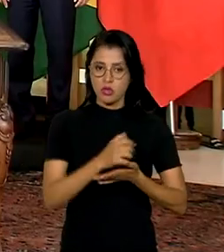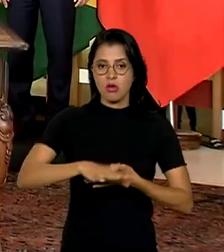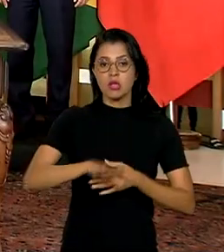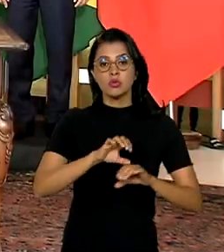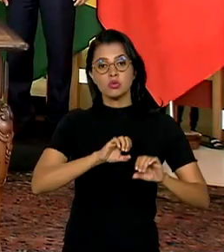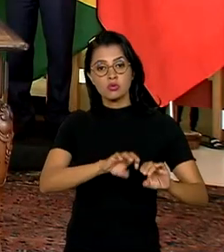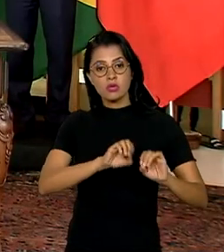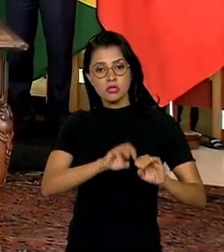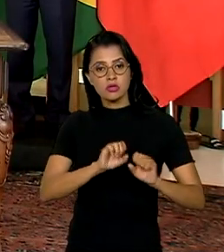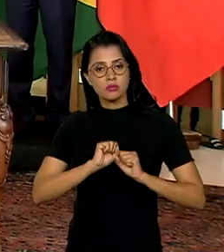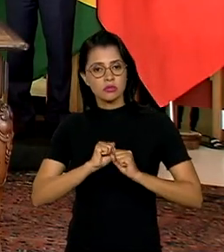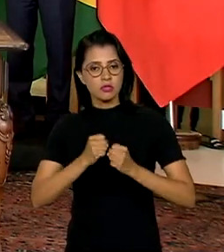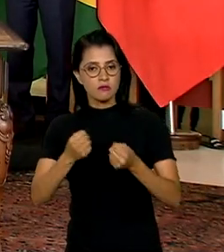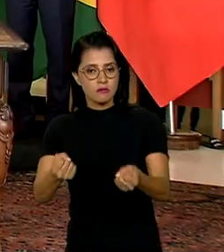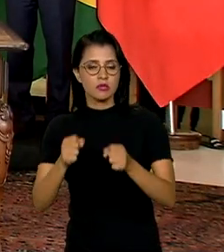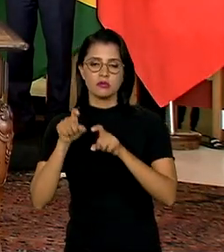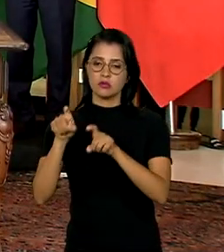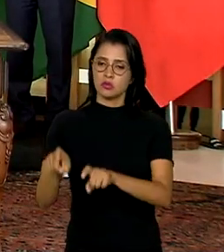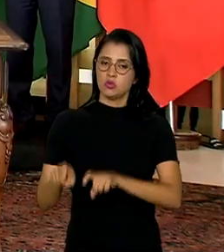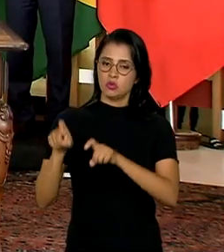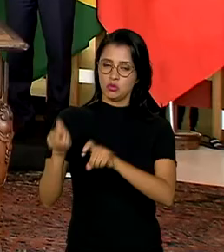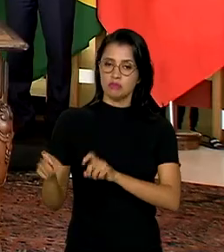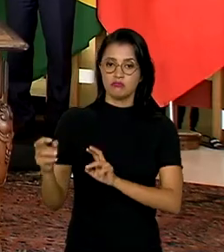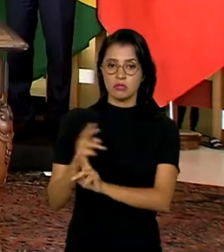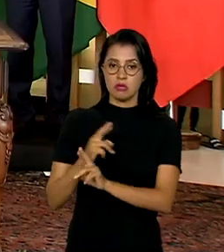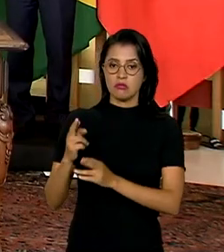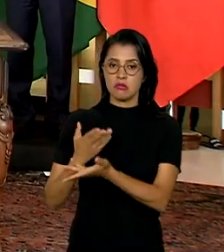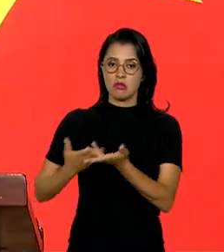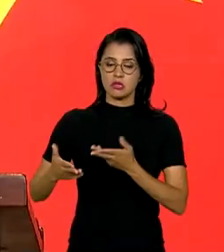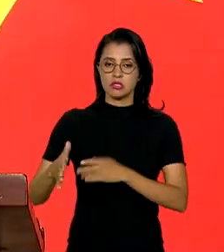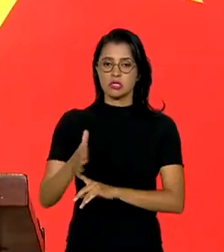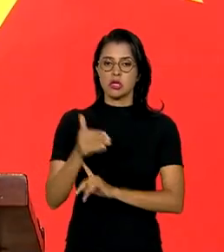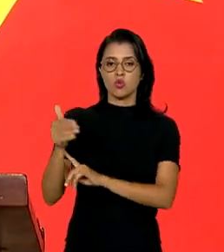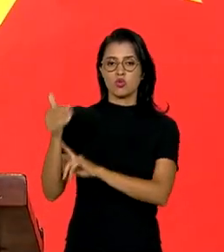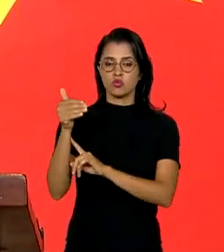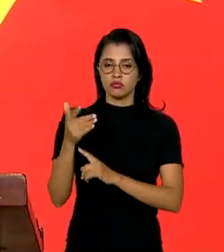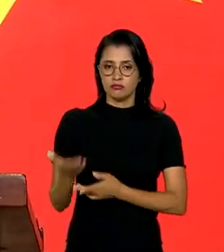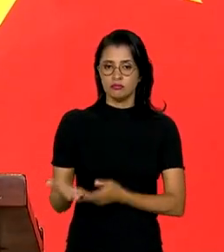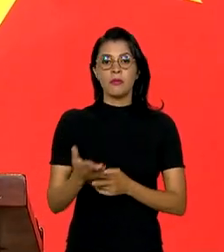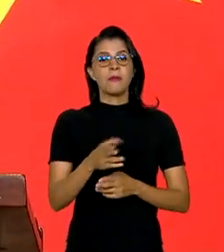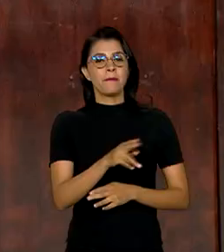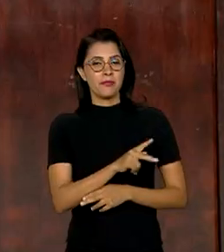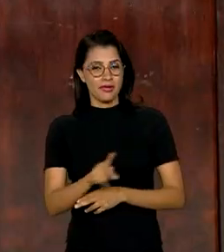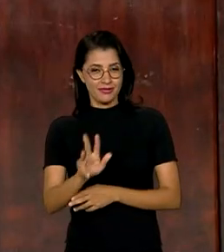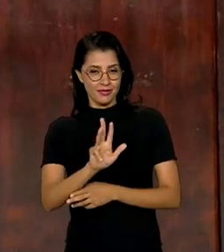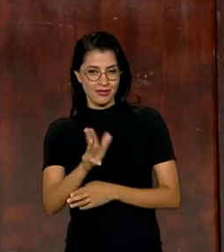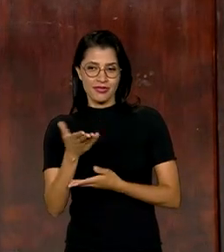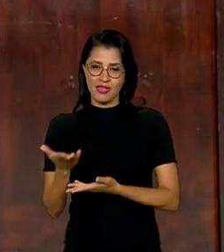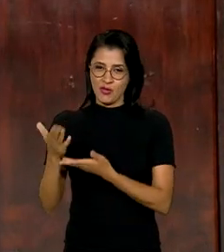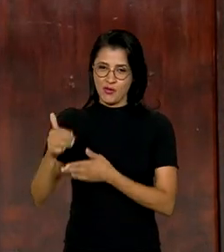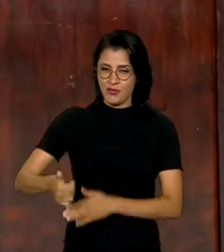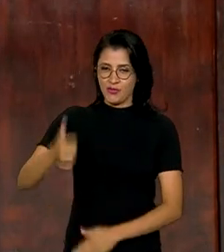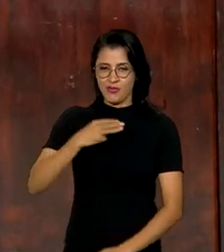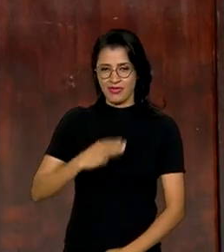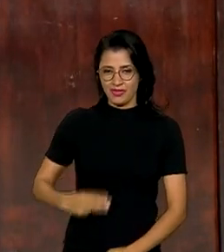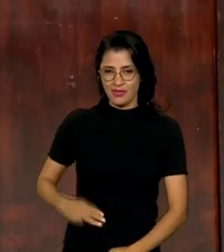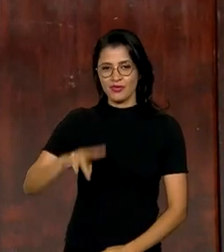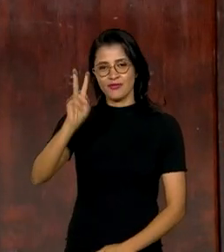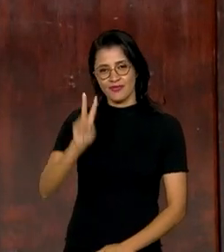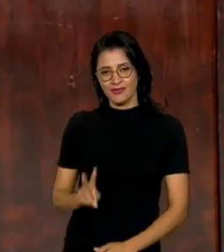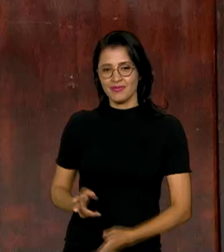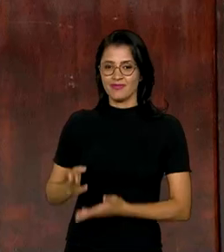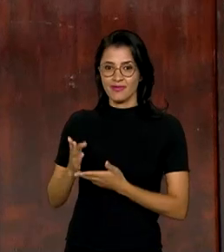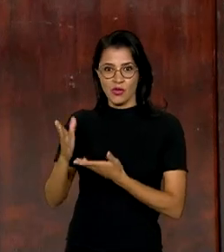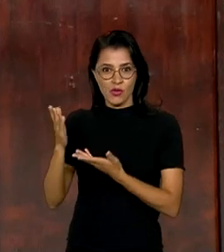educação, defesa, agricultura e relações diplomáticas. O presidente Lula e o primeiro-ministro do Vietnã, Pan